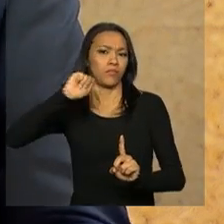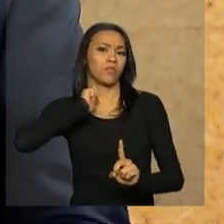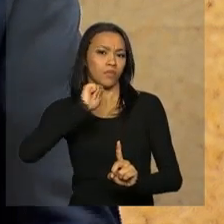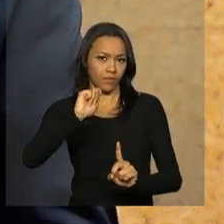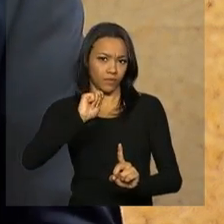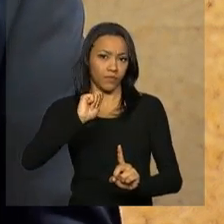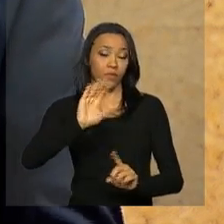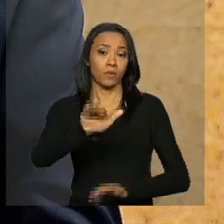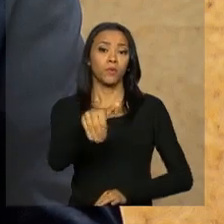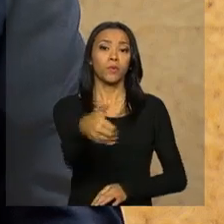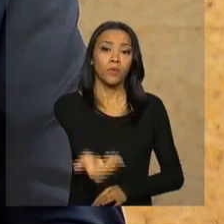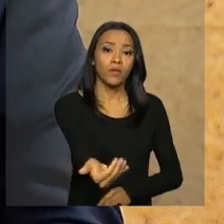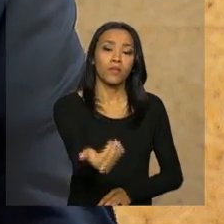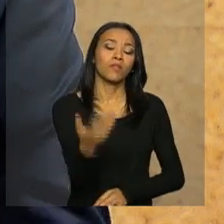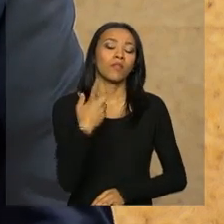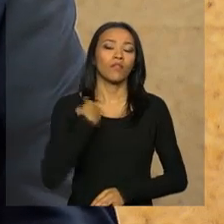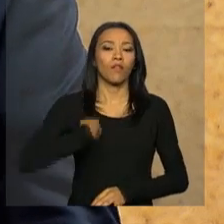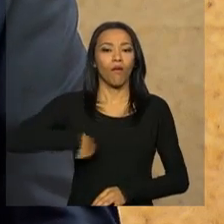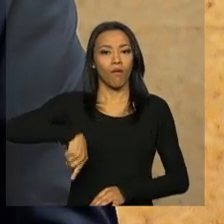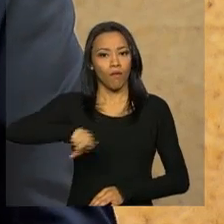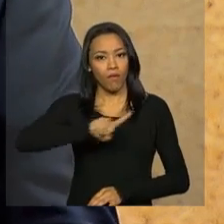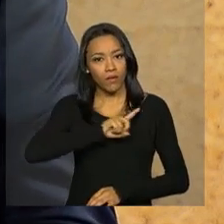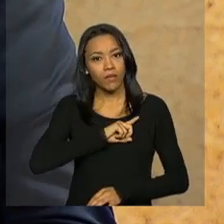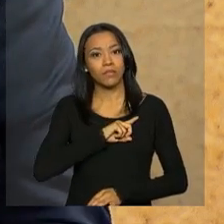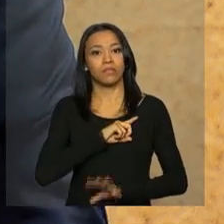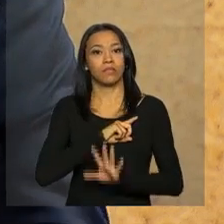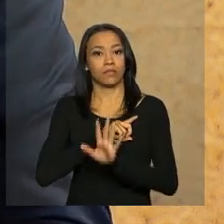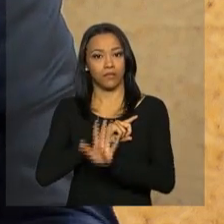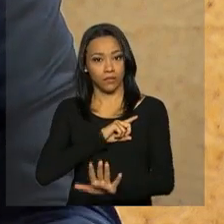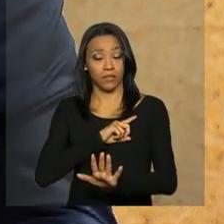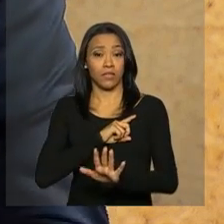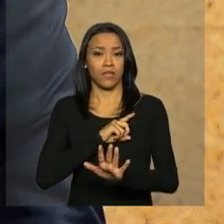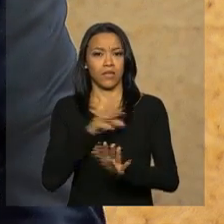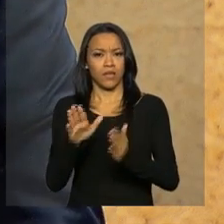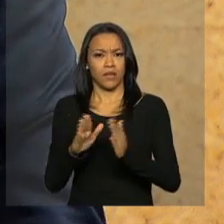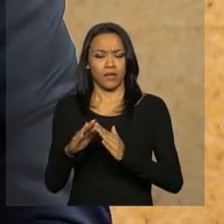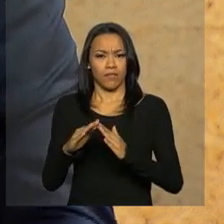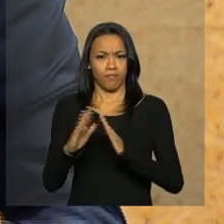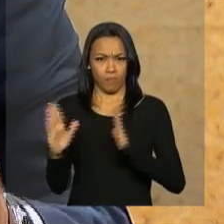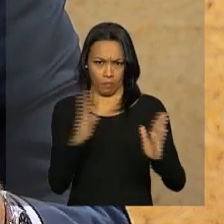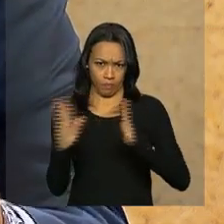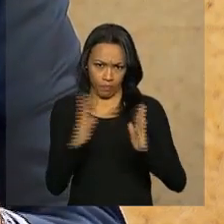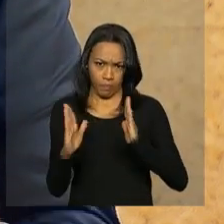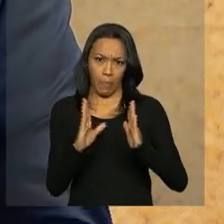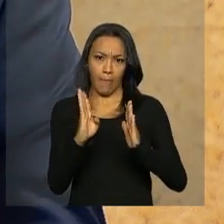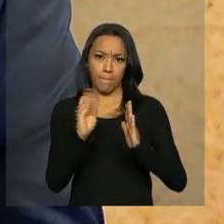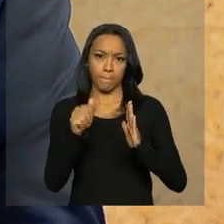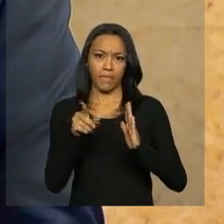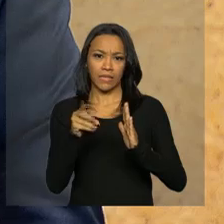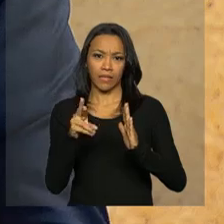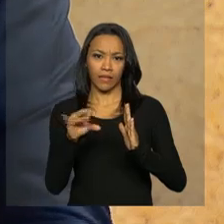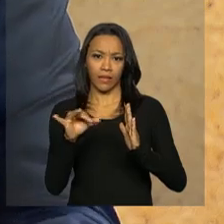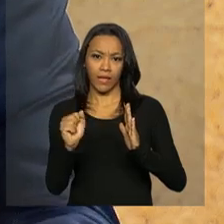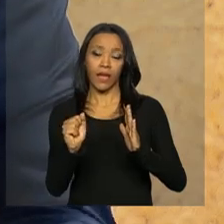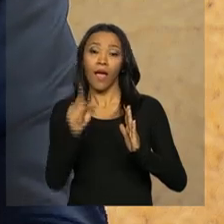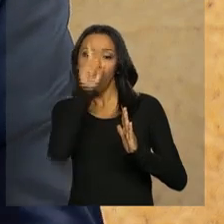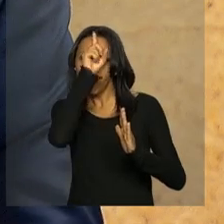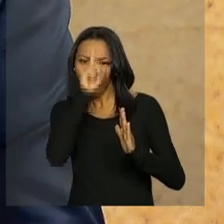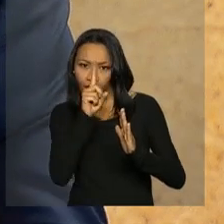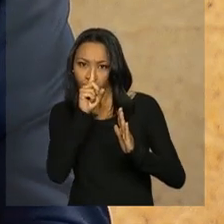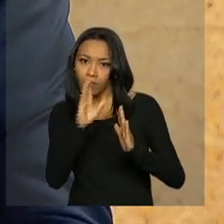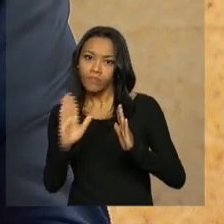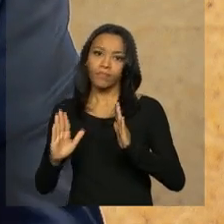quando nós estaremos saindo do regime de bandeira amarela e